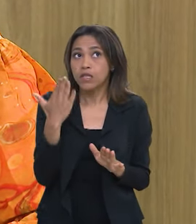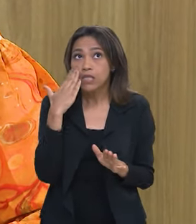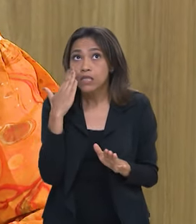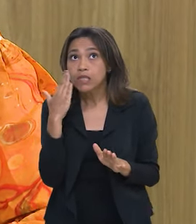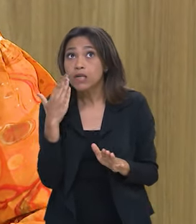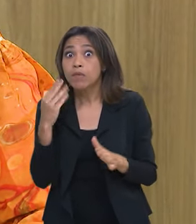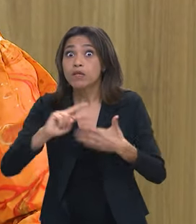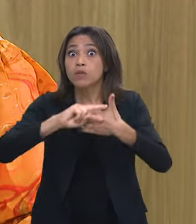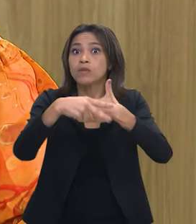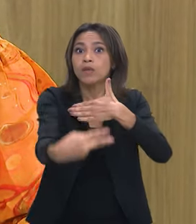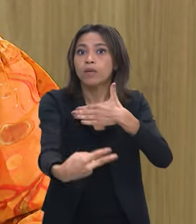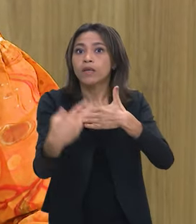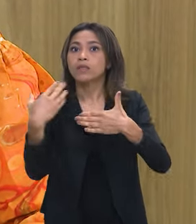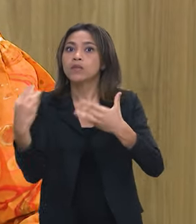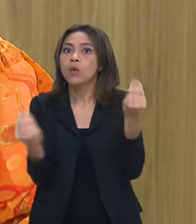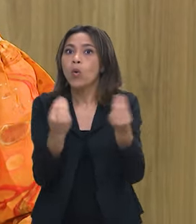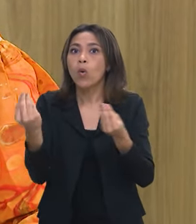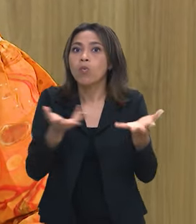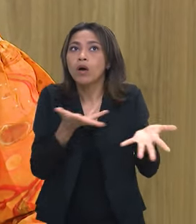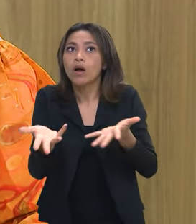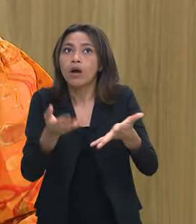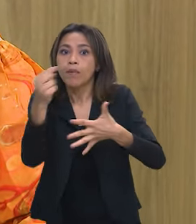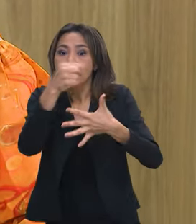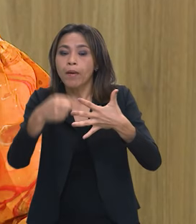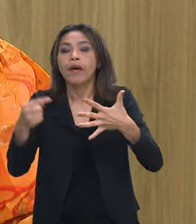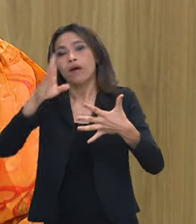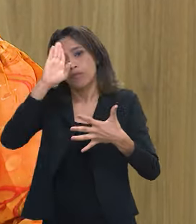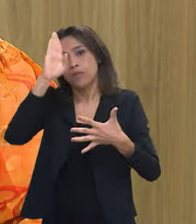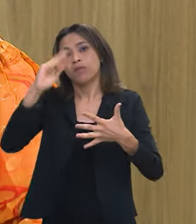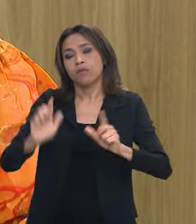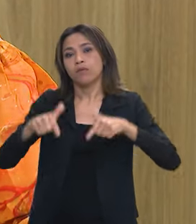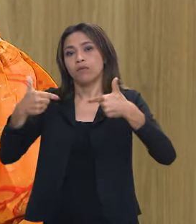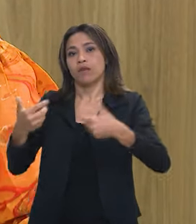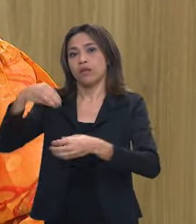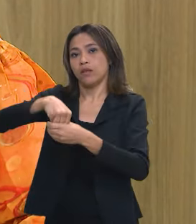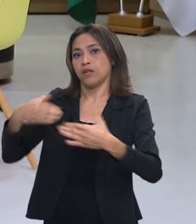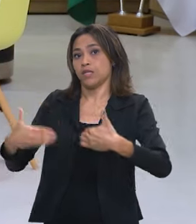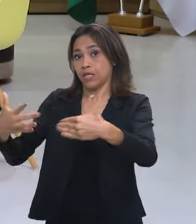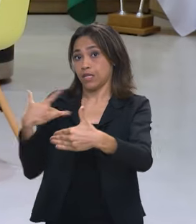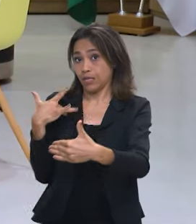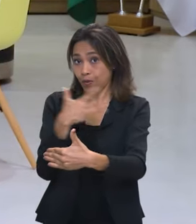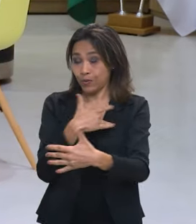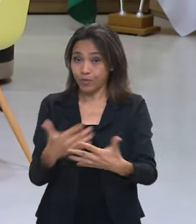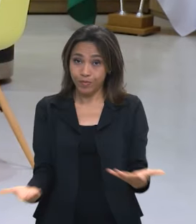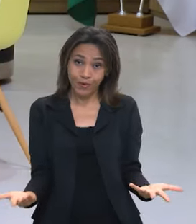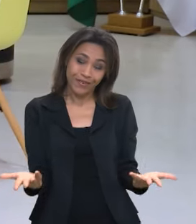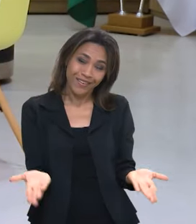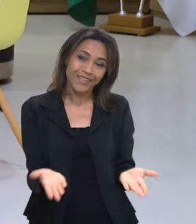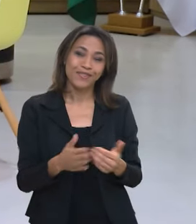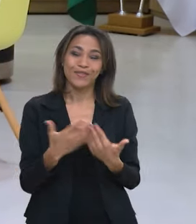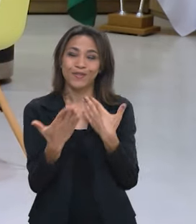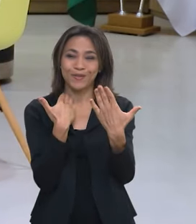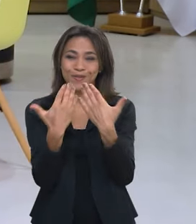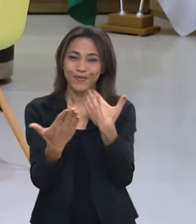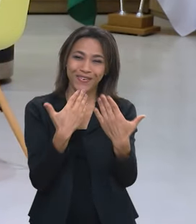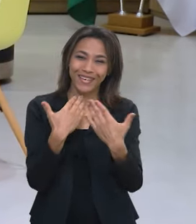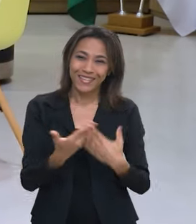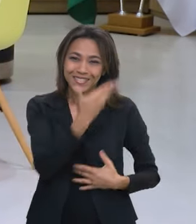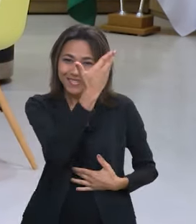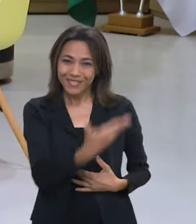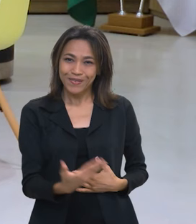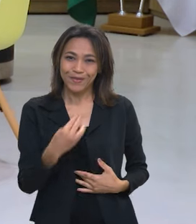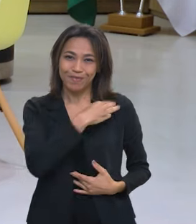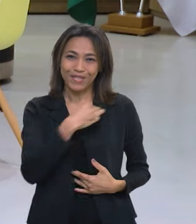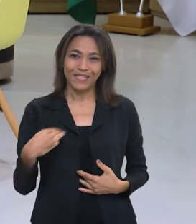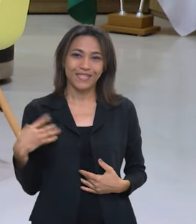é uma das nossas principais ações no Ministério da Saúde Bom, essa foi a minha conversa com a Ministra da